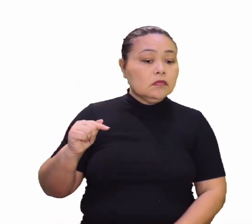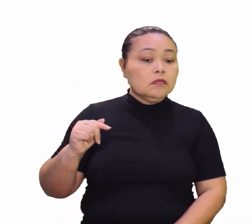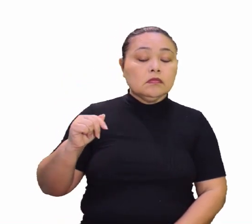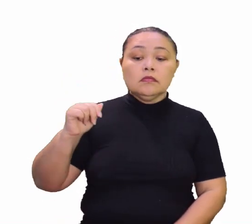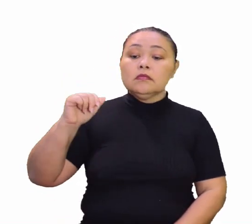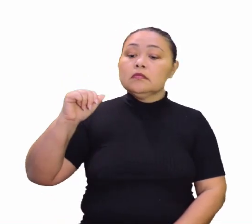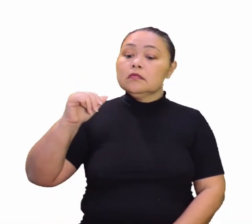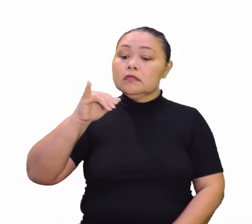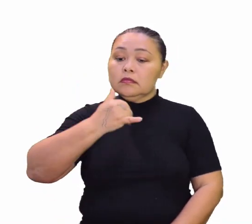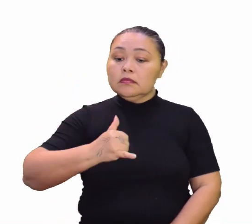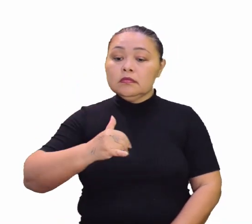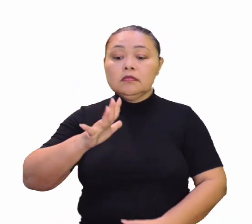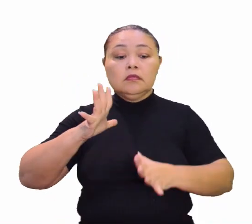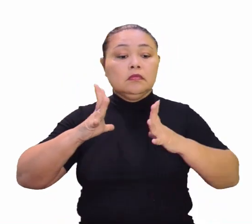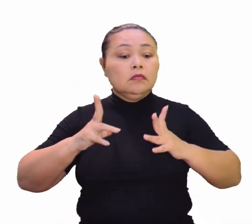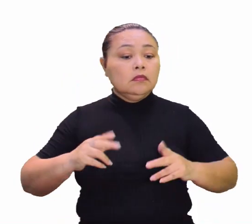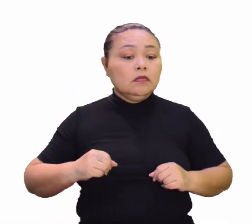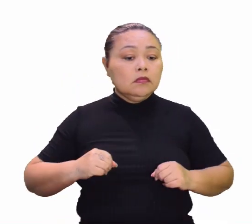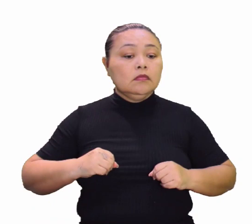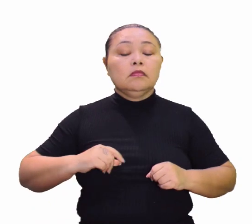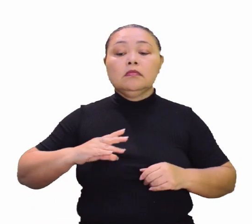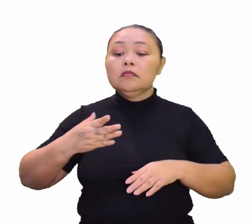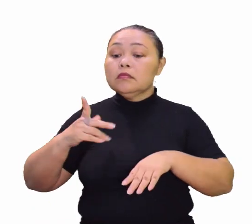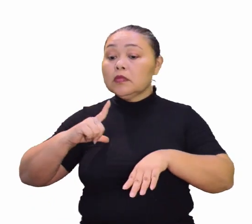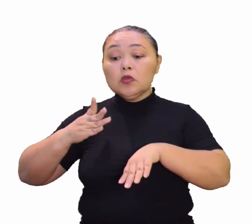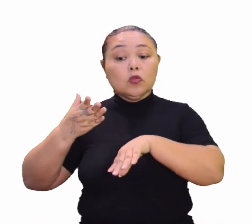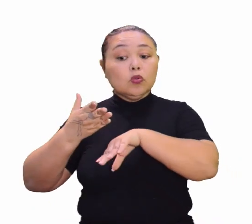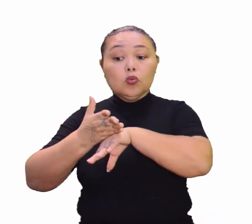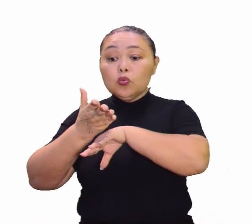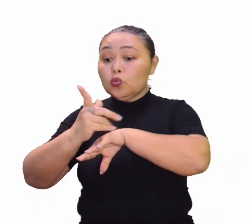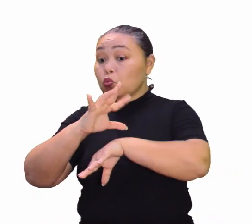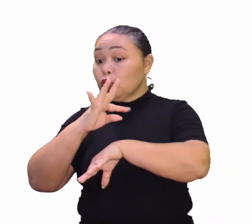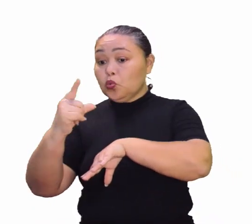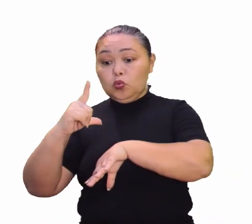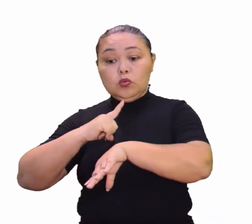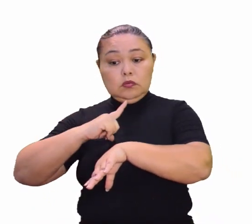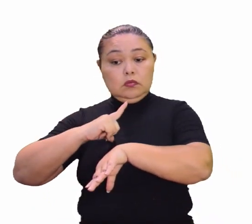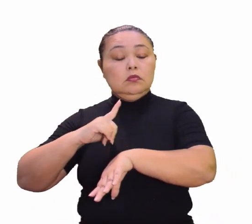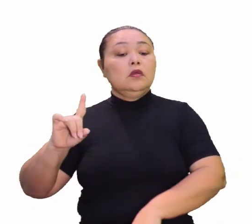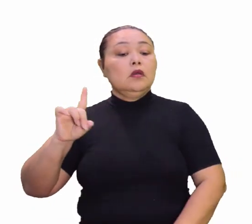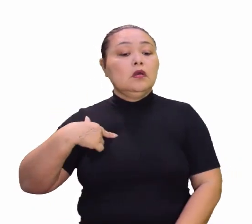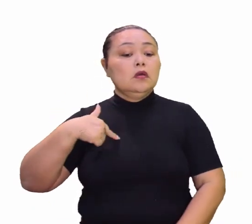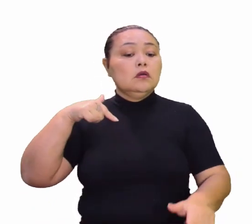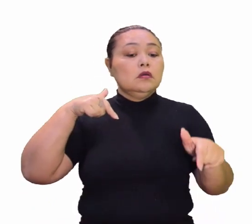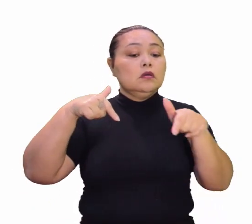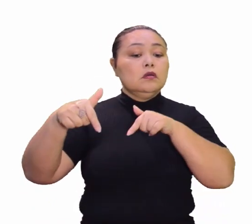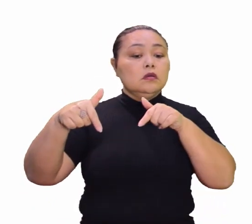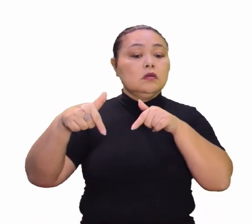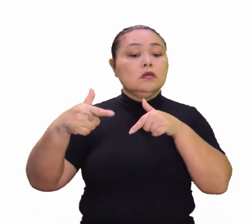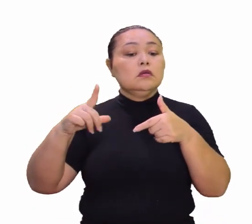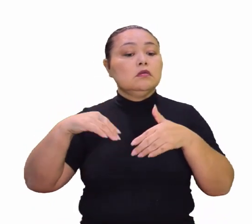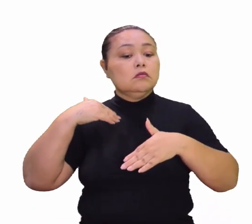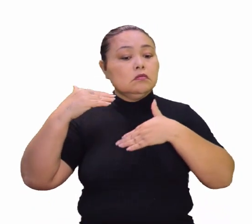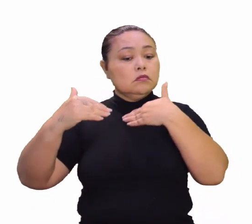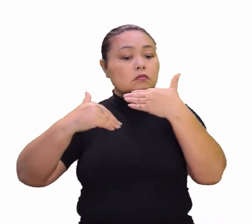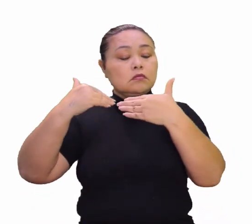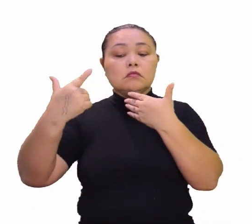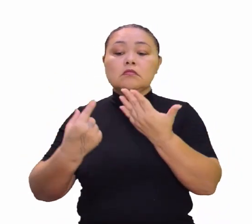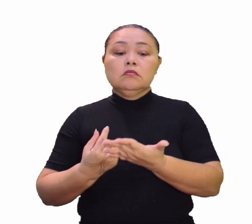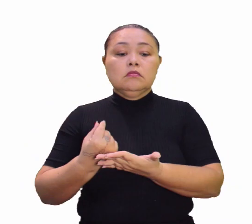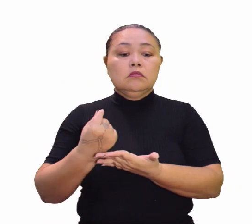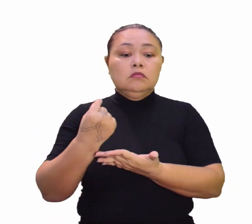Sete, energia limpa e acessível. Oito, trabalho decente e crescimento